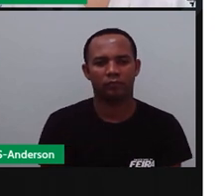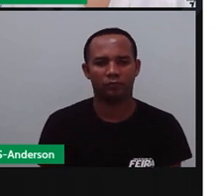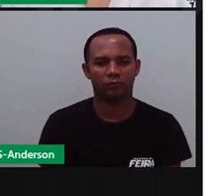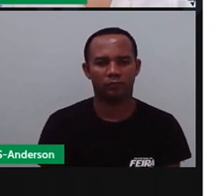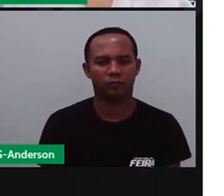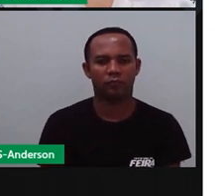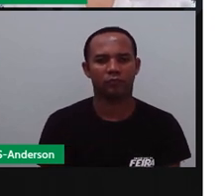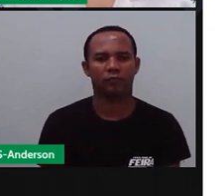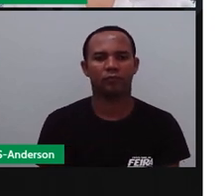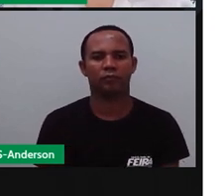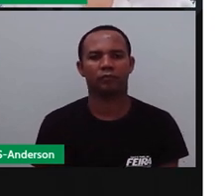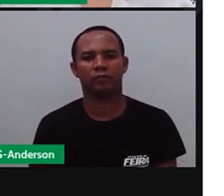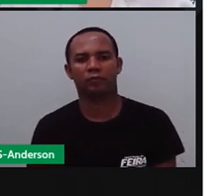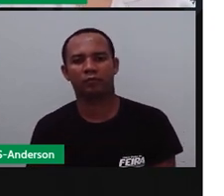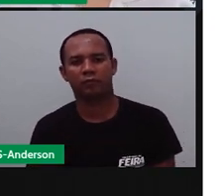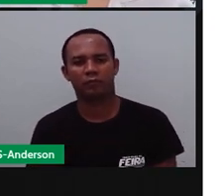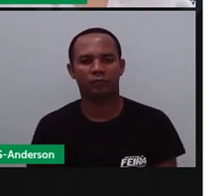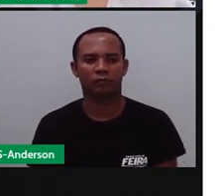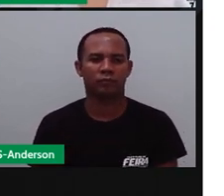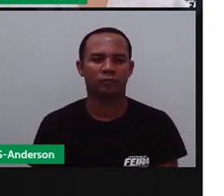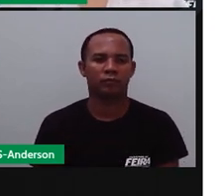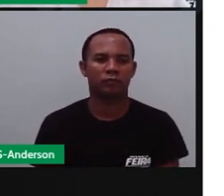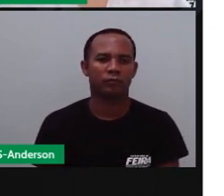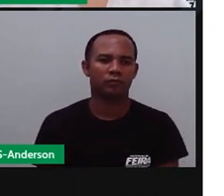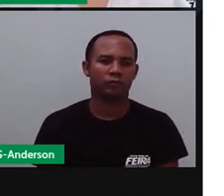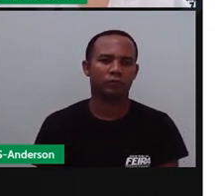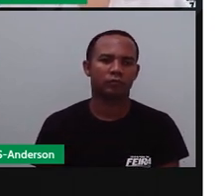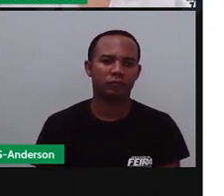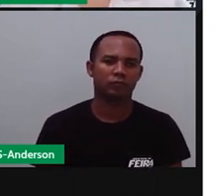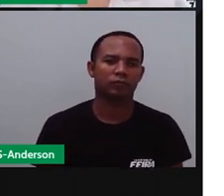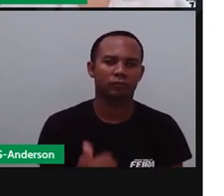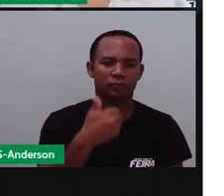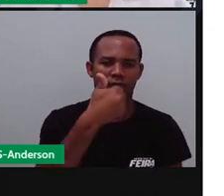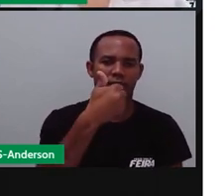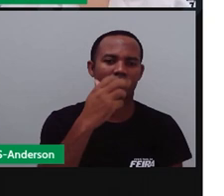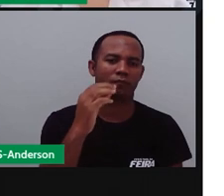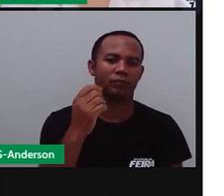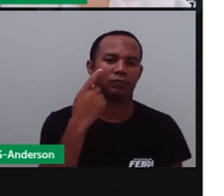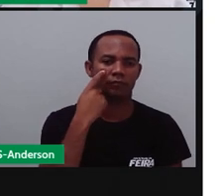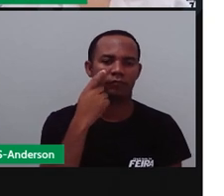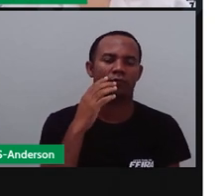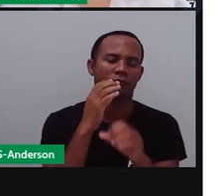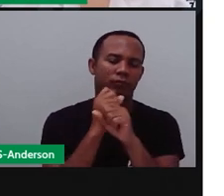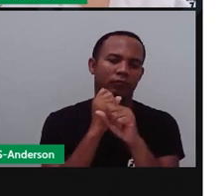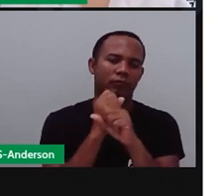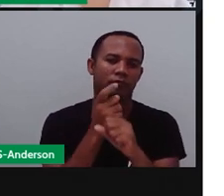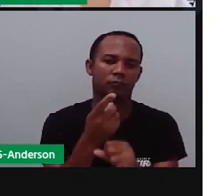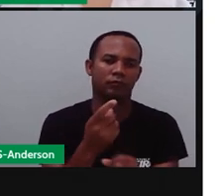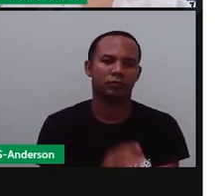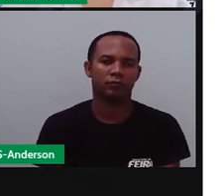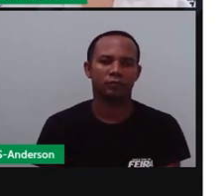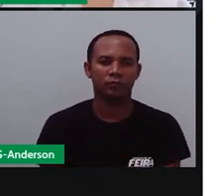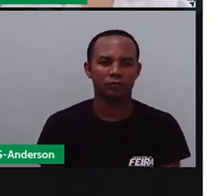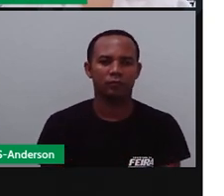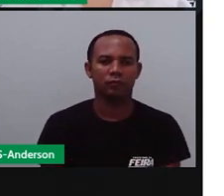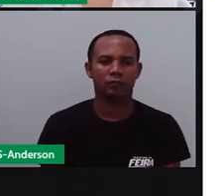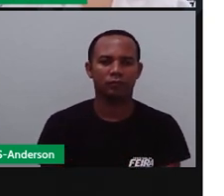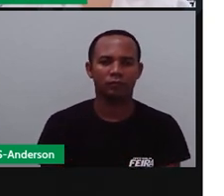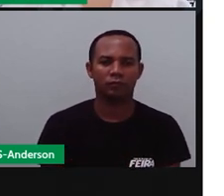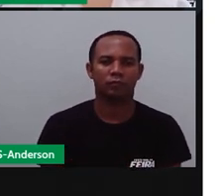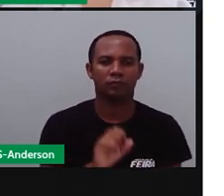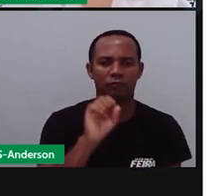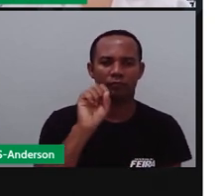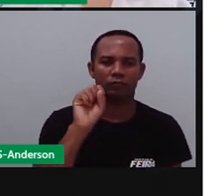dez, ou seja, dez, que a gente inclusive falou que é uma dezena. Ó, então, oito,